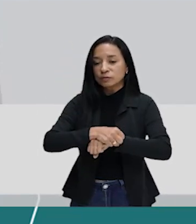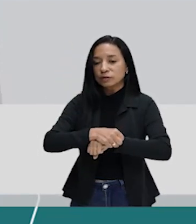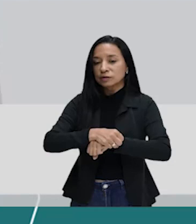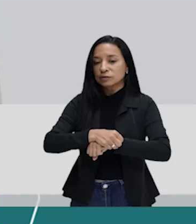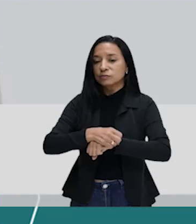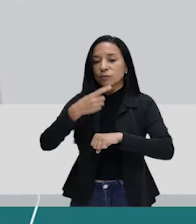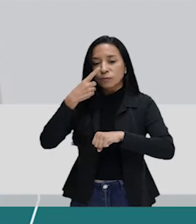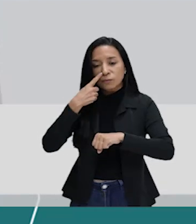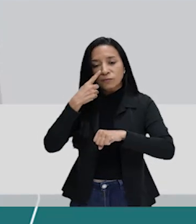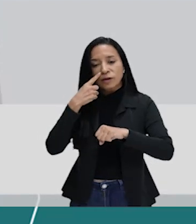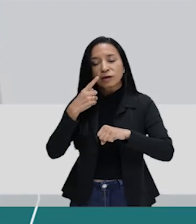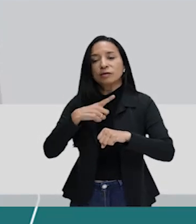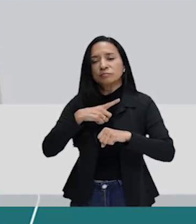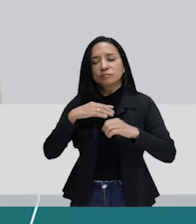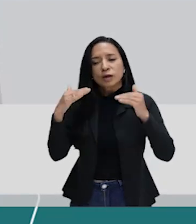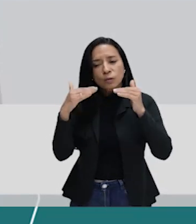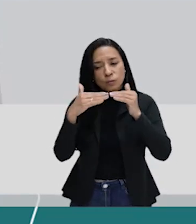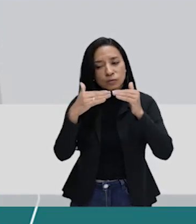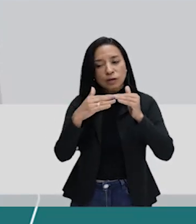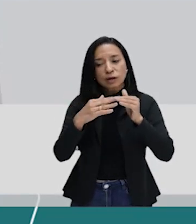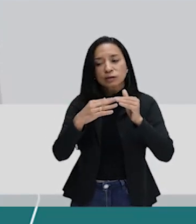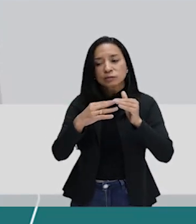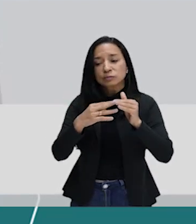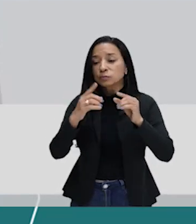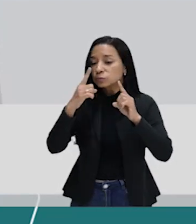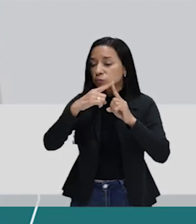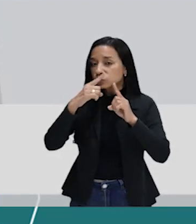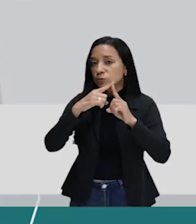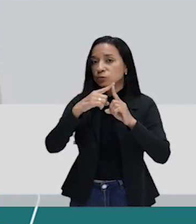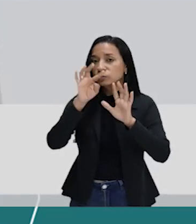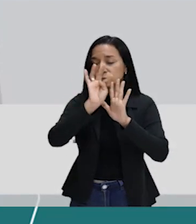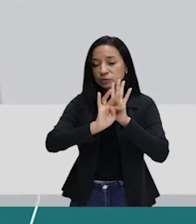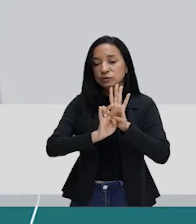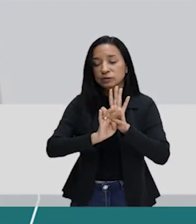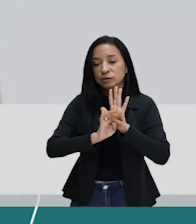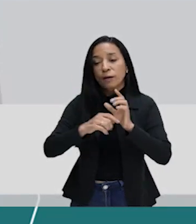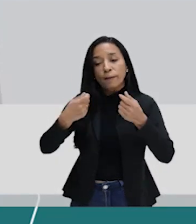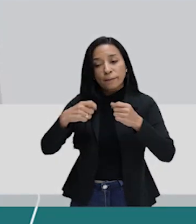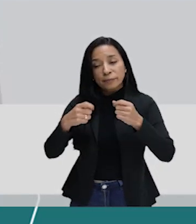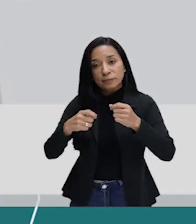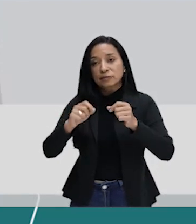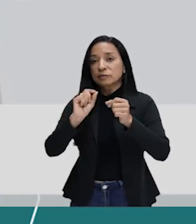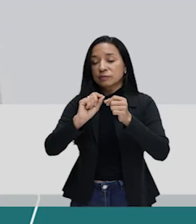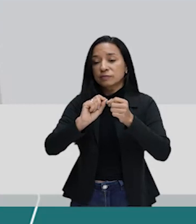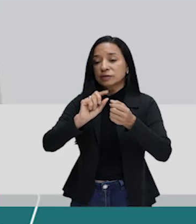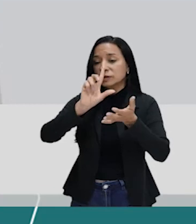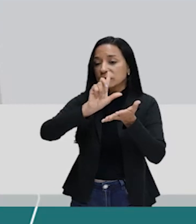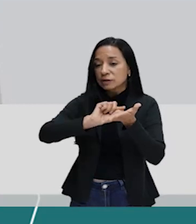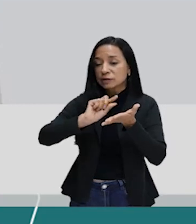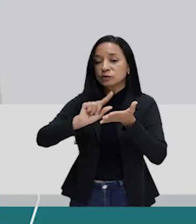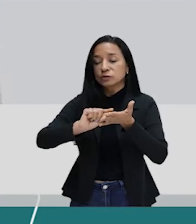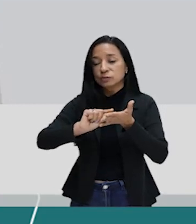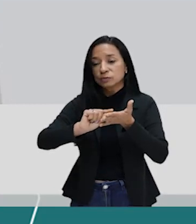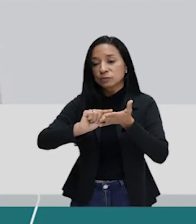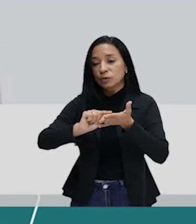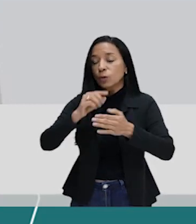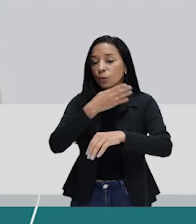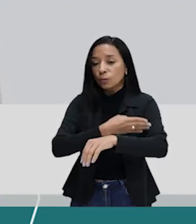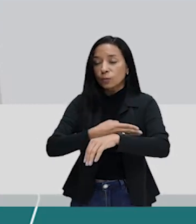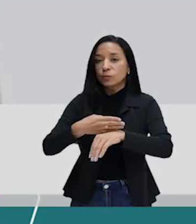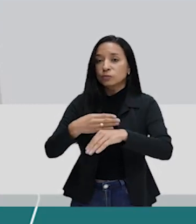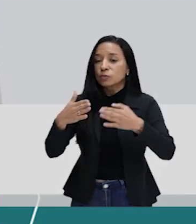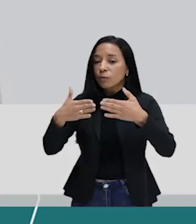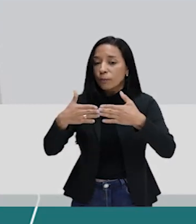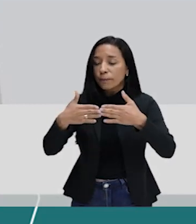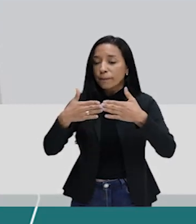com esse tipo de texto, vocês vão precisar fazer artigos. E eles costumam solicitar dos seus candidatos que produzem um artigo